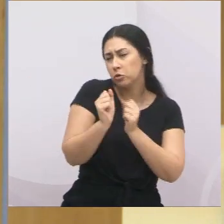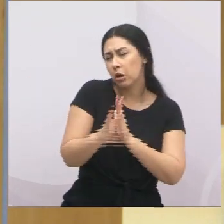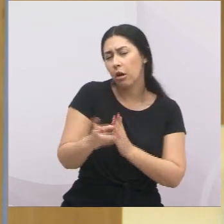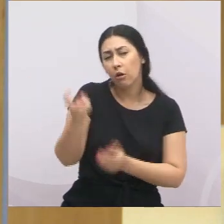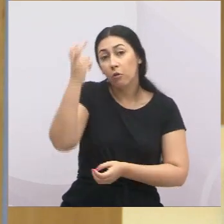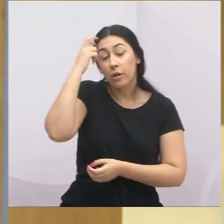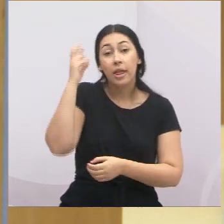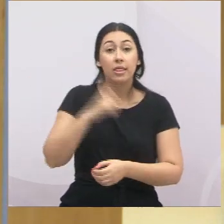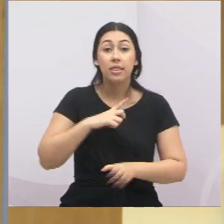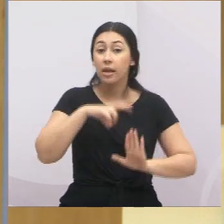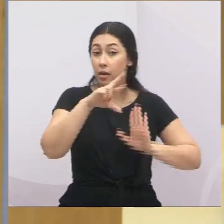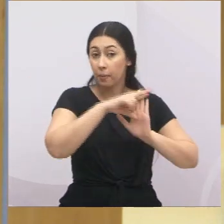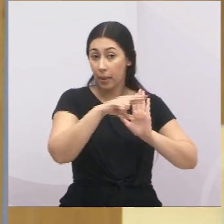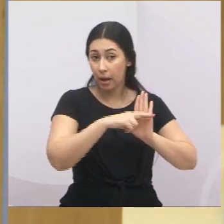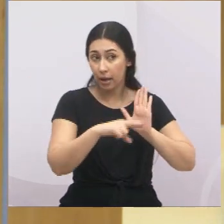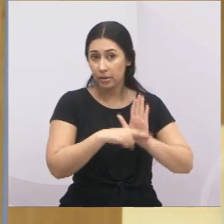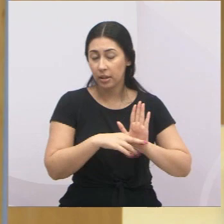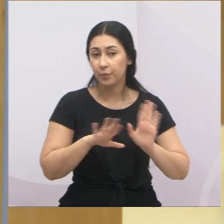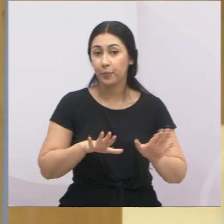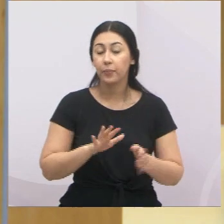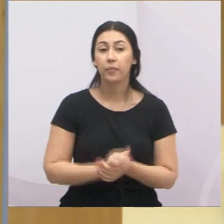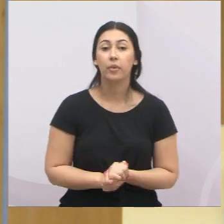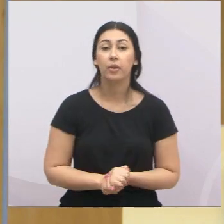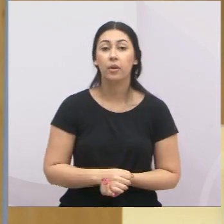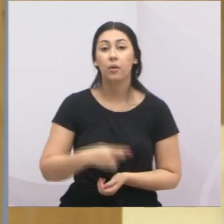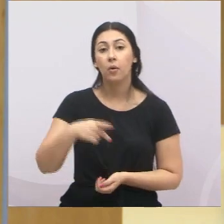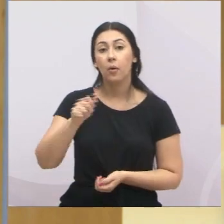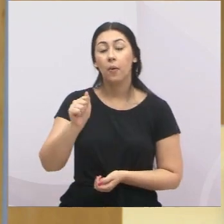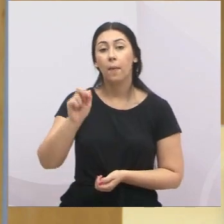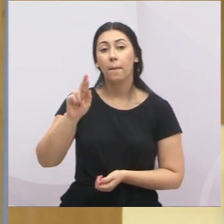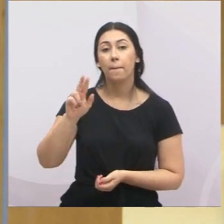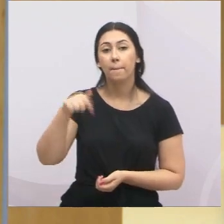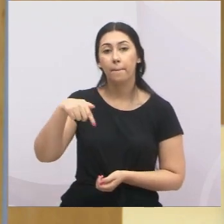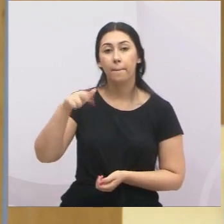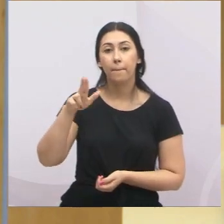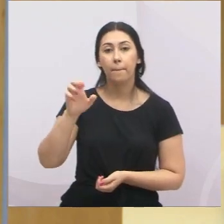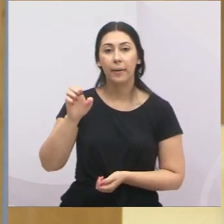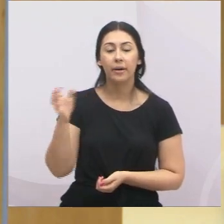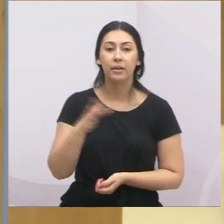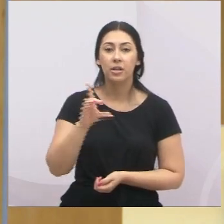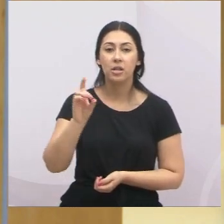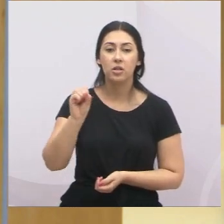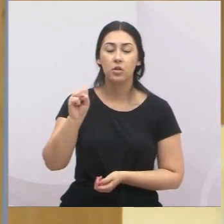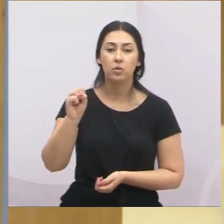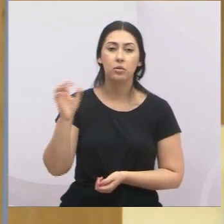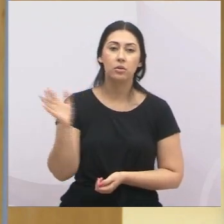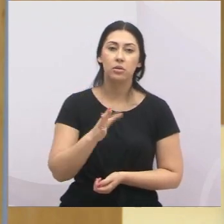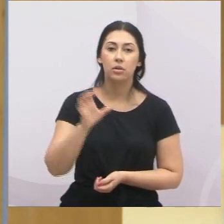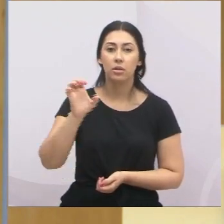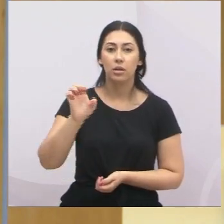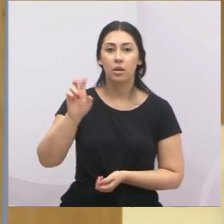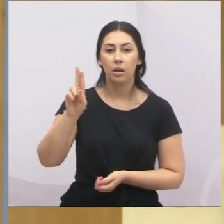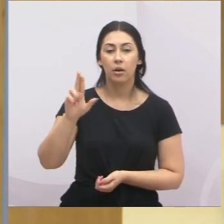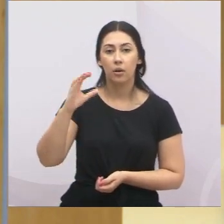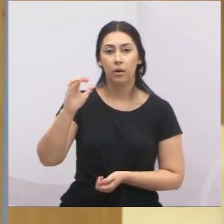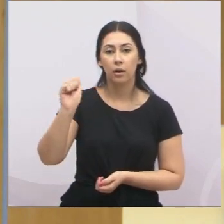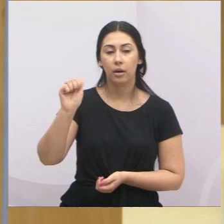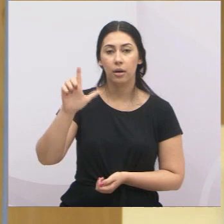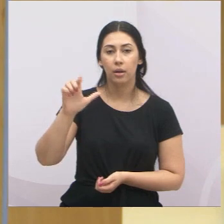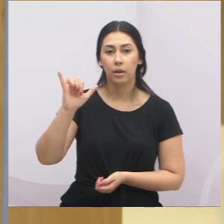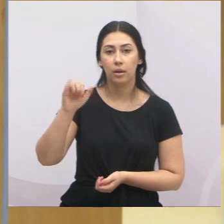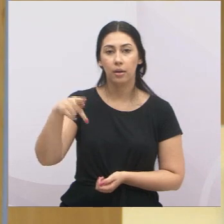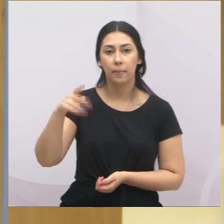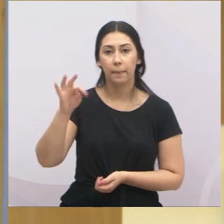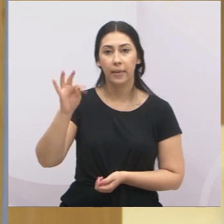específicas. O Parque dos Eucaliptos vai voltar a funcionar das 6 da manhã ao meio-dia, de domingo a domingo.